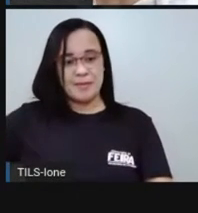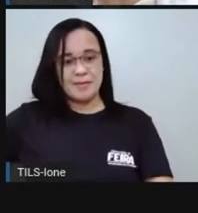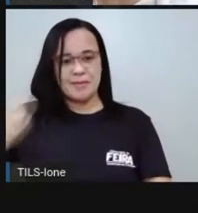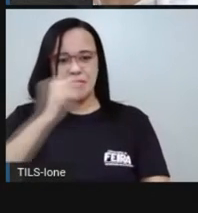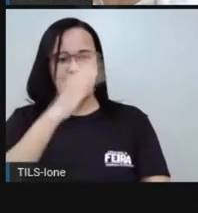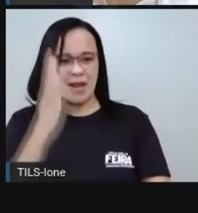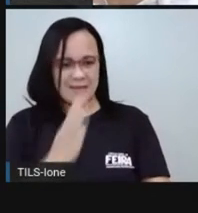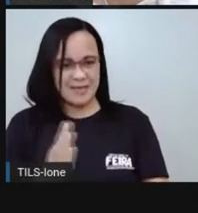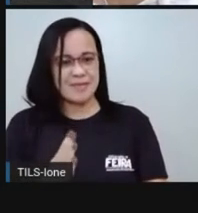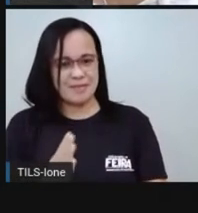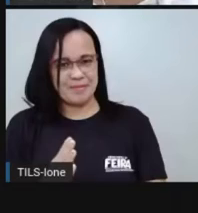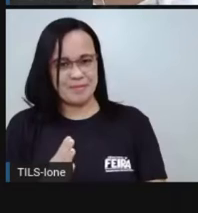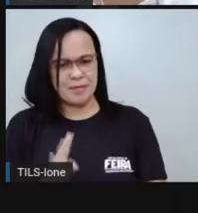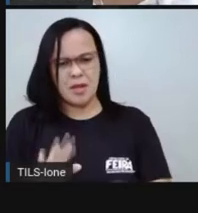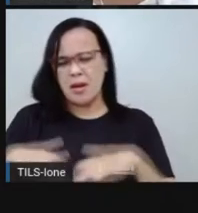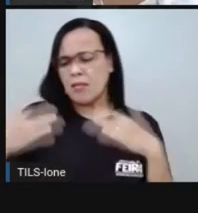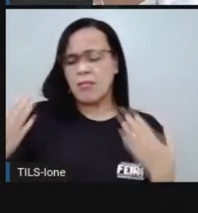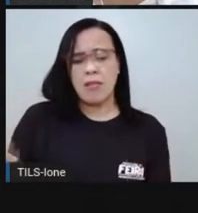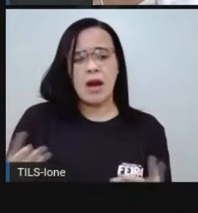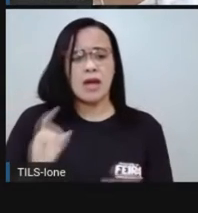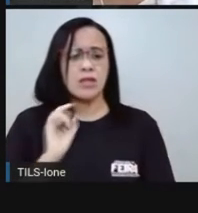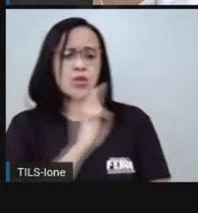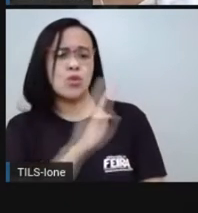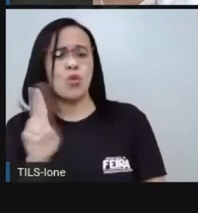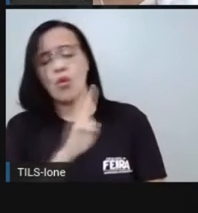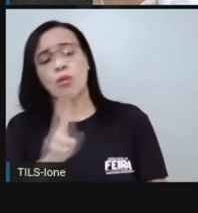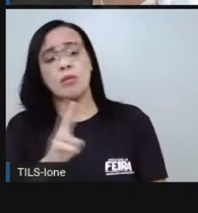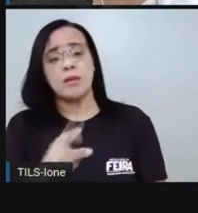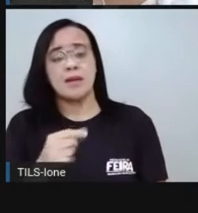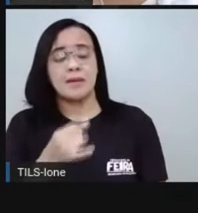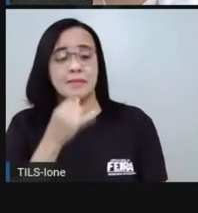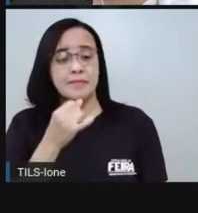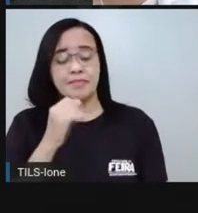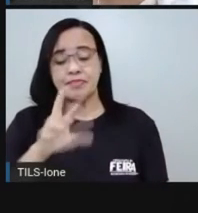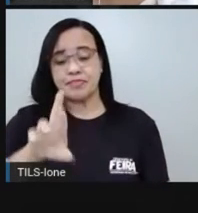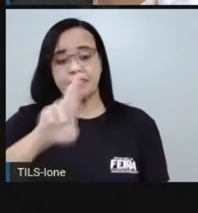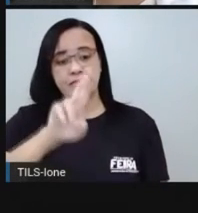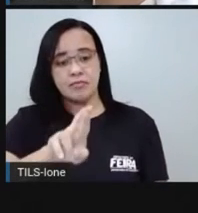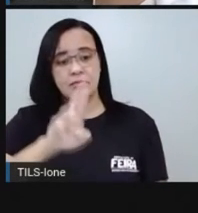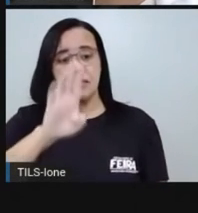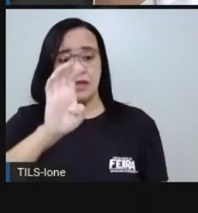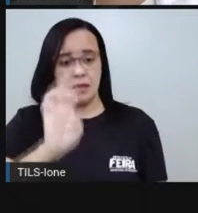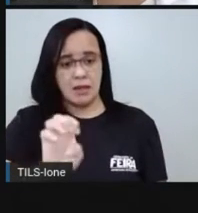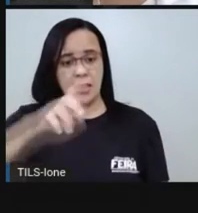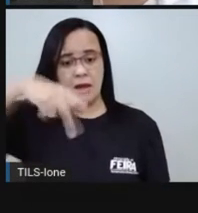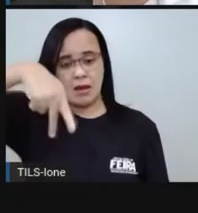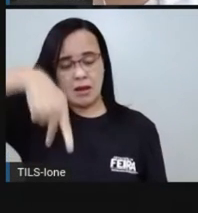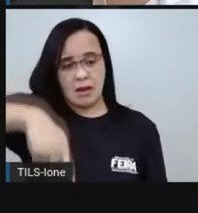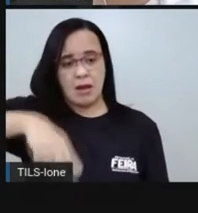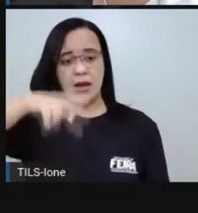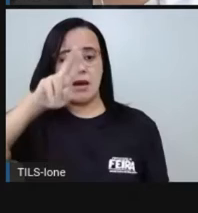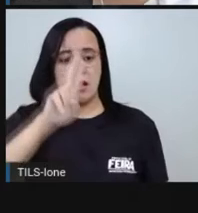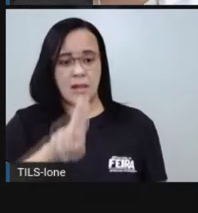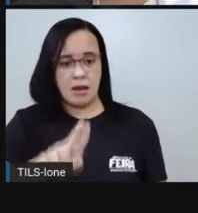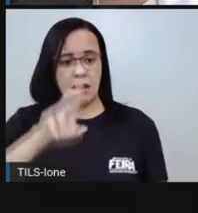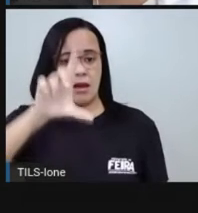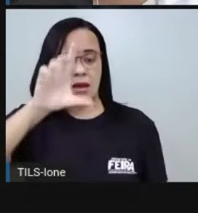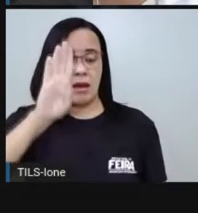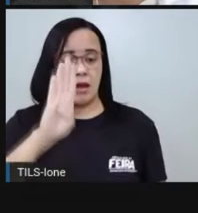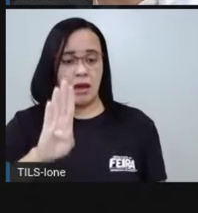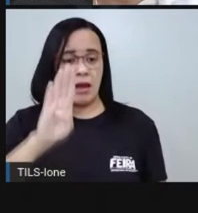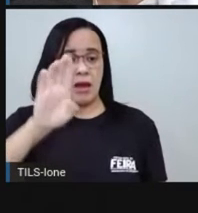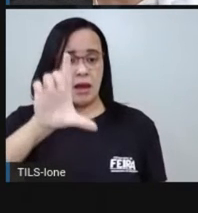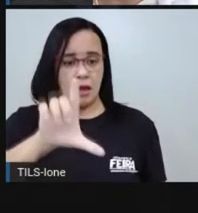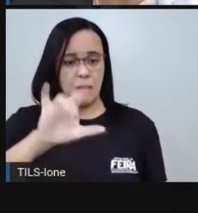Mas o que é mesmo uma república? A gente fala assim, o Brasil é uma república democrática e presidencialista.